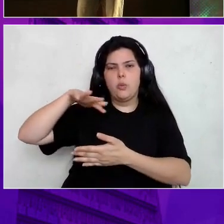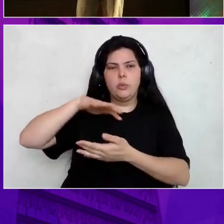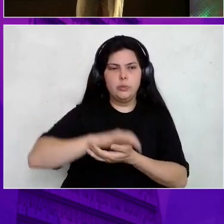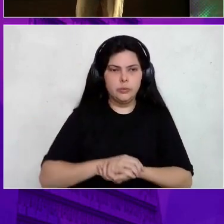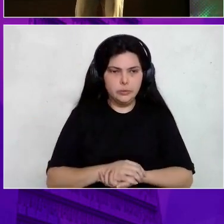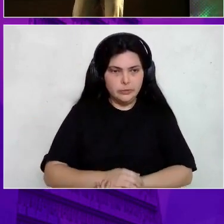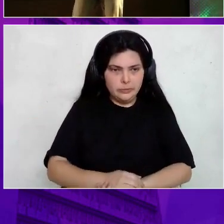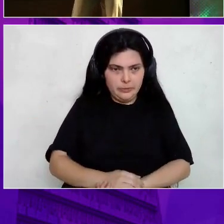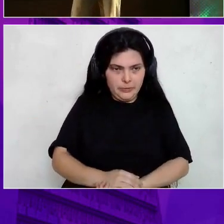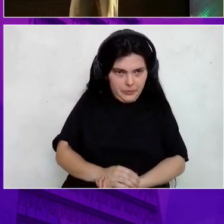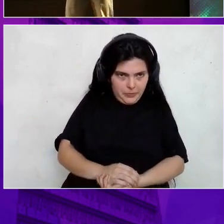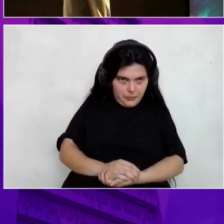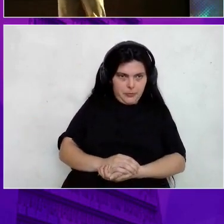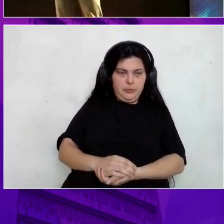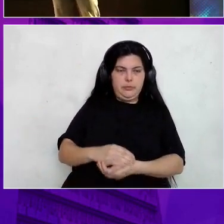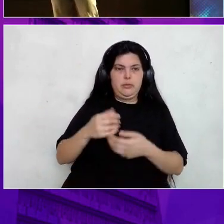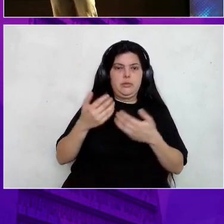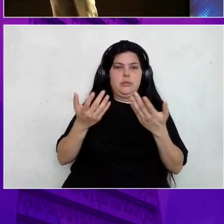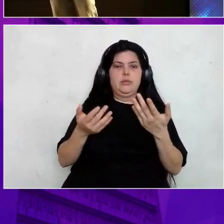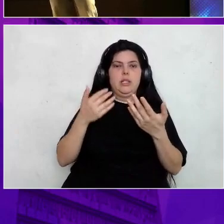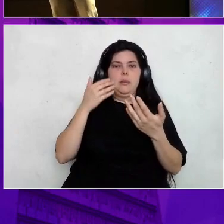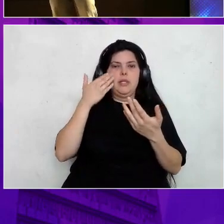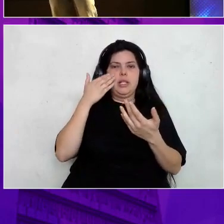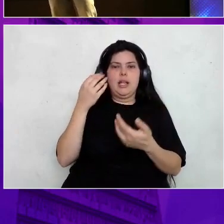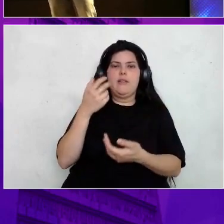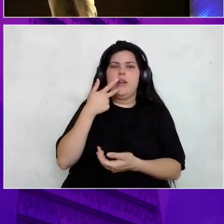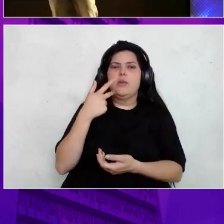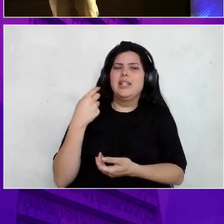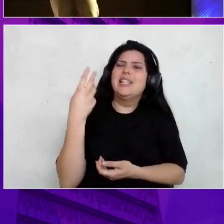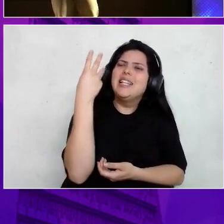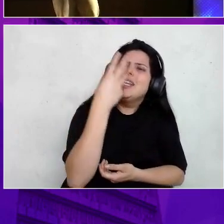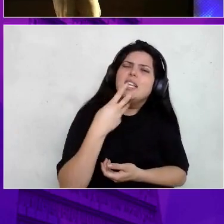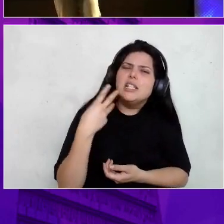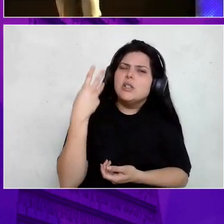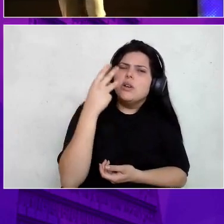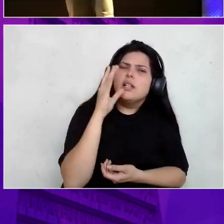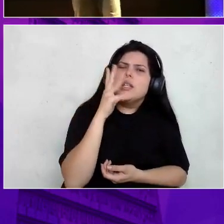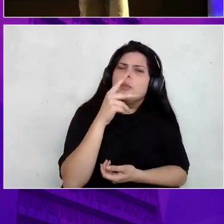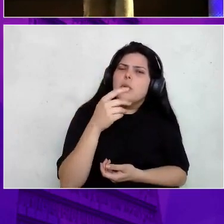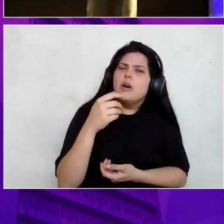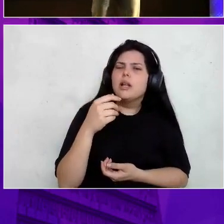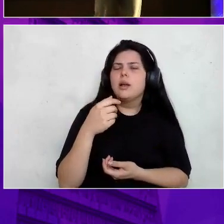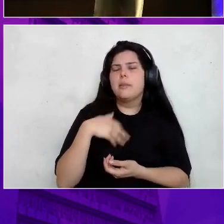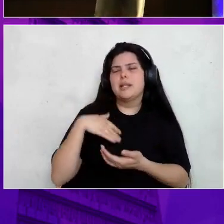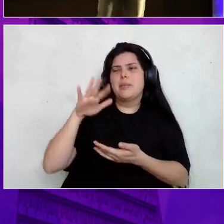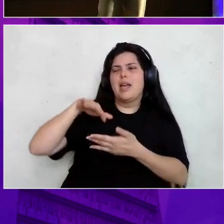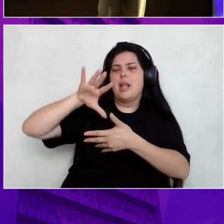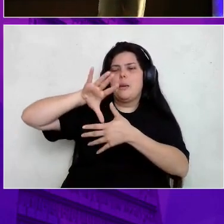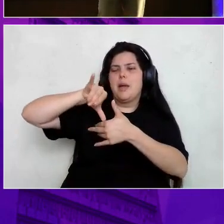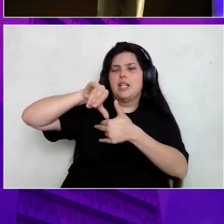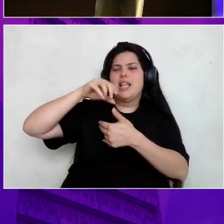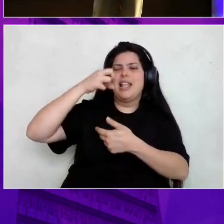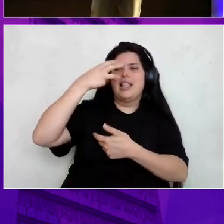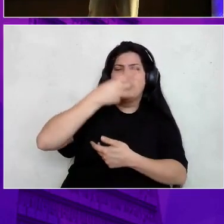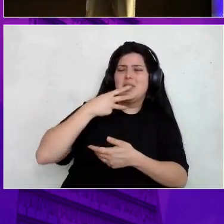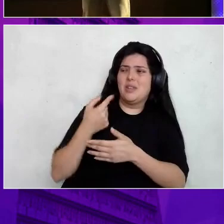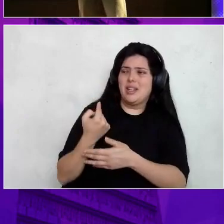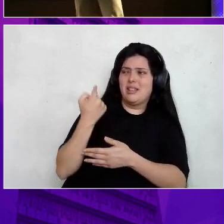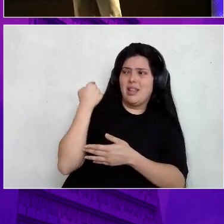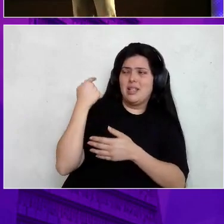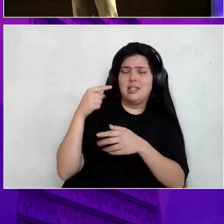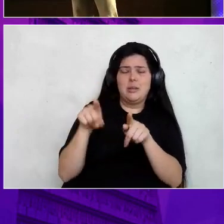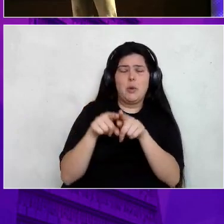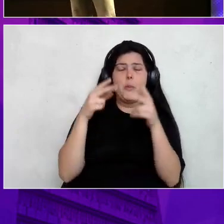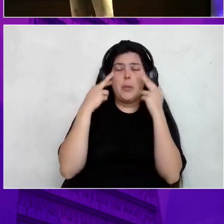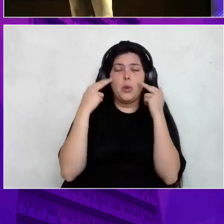aí é que esse ETL leva três horas. Então, sempre a minha área de marketing vai trabalhar com os dados de três horas atrás. Ou então, o mais comum é o quê?